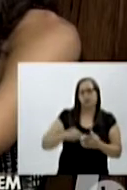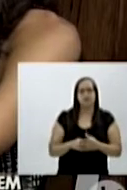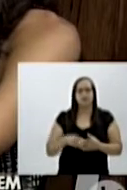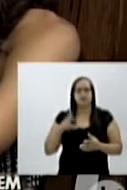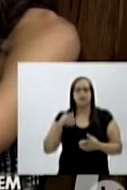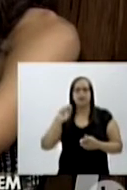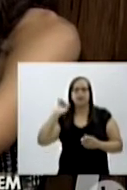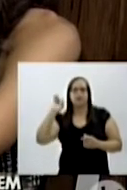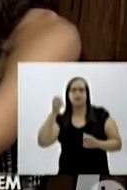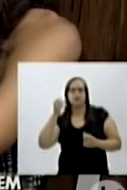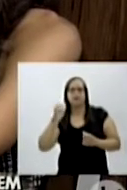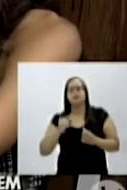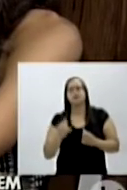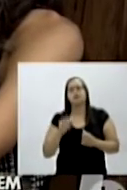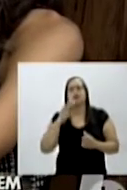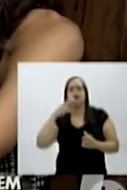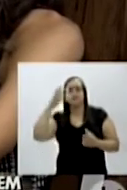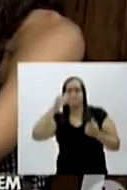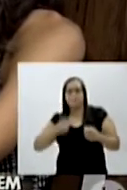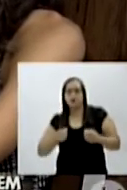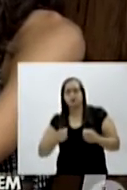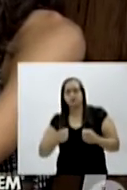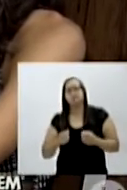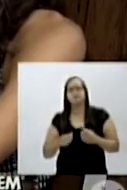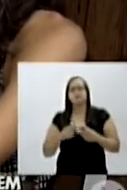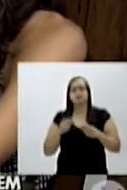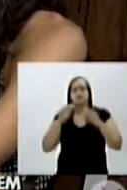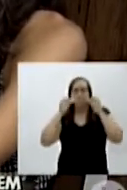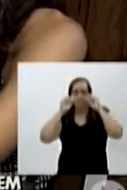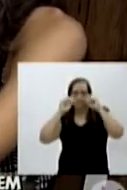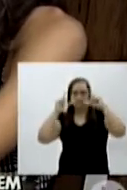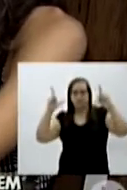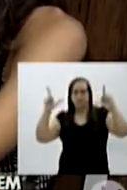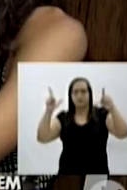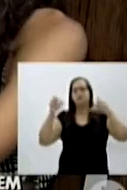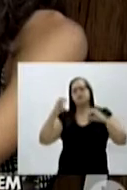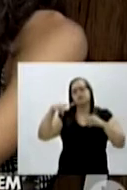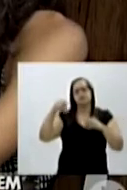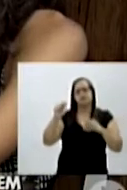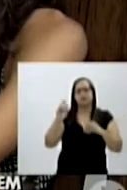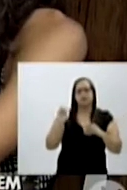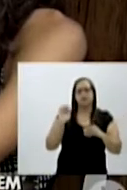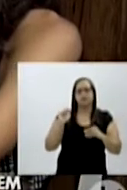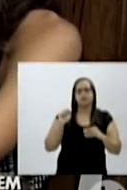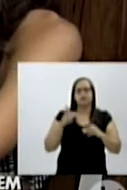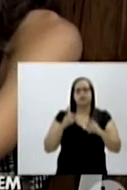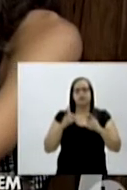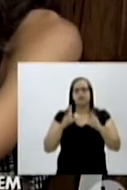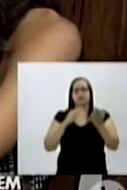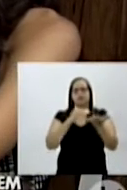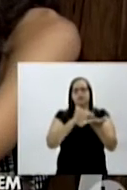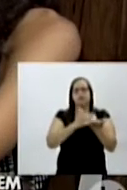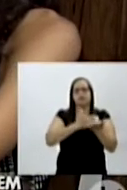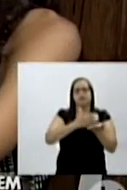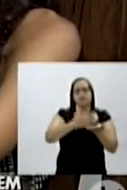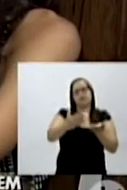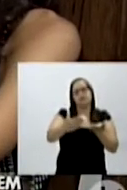para espanhol, que é a minha língua estrangeira. Então em latim eu amplio a fonte para fazer as atividades que eu tenho as tabelas.